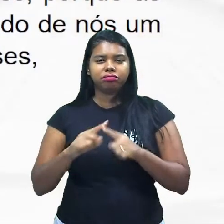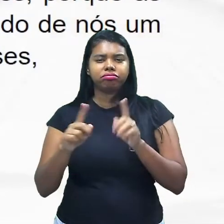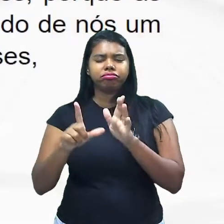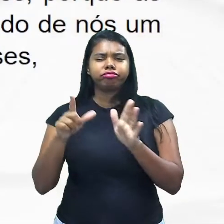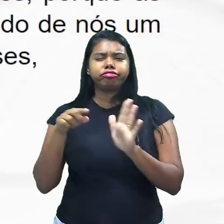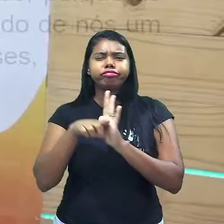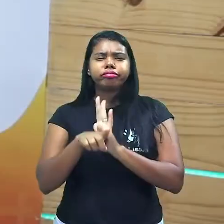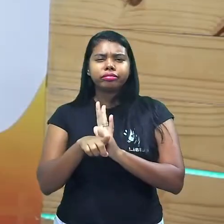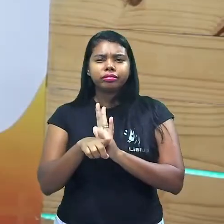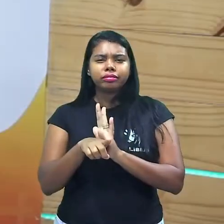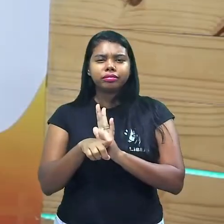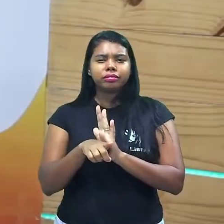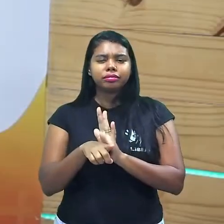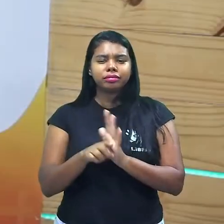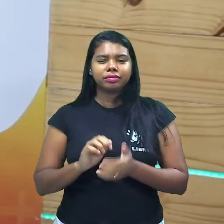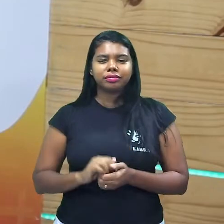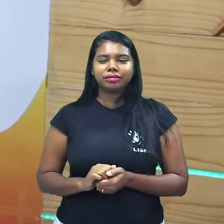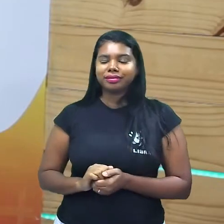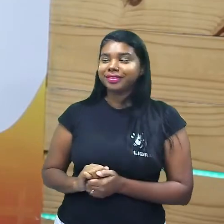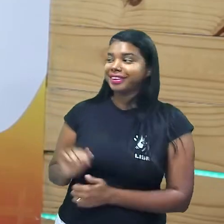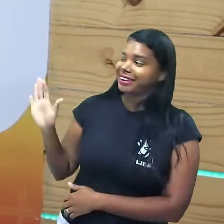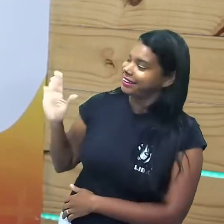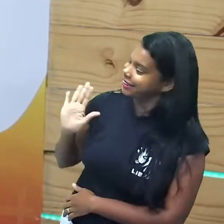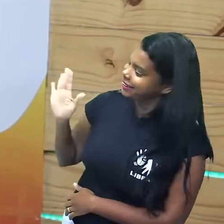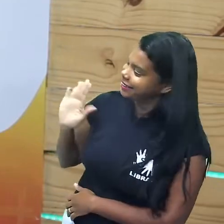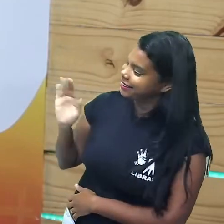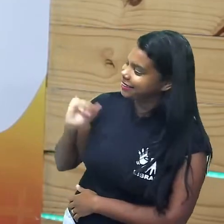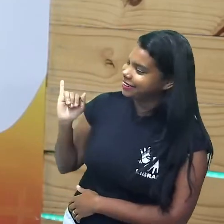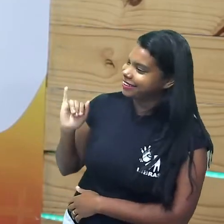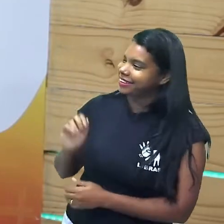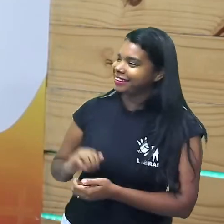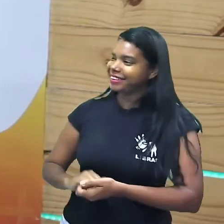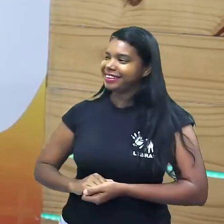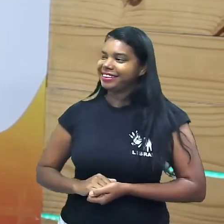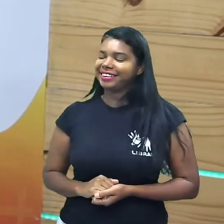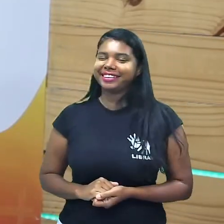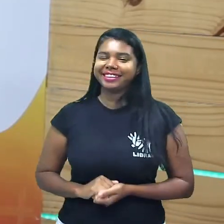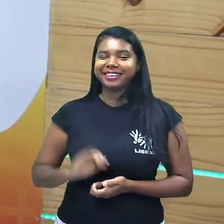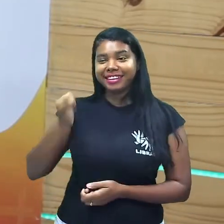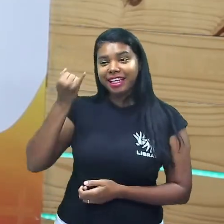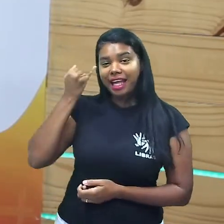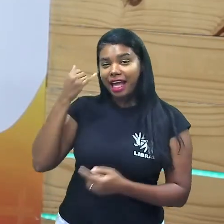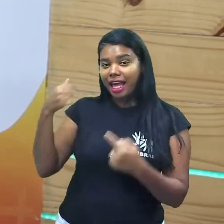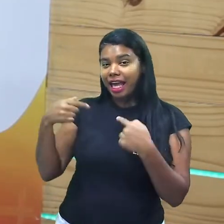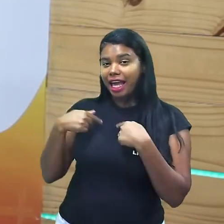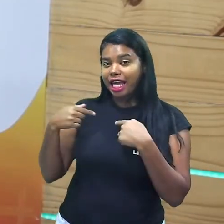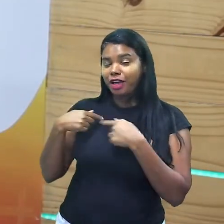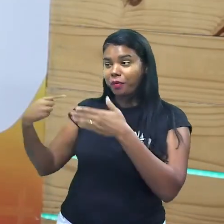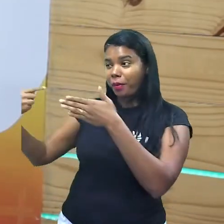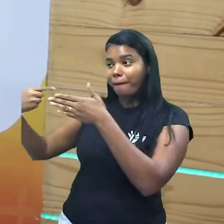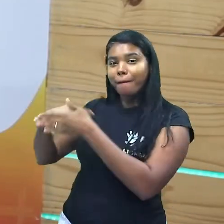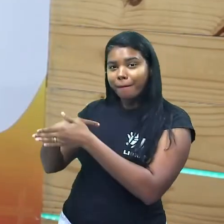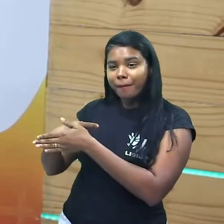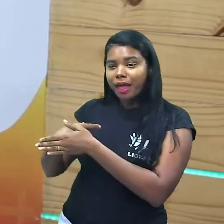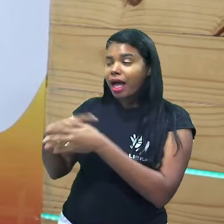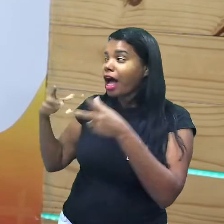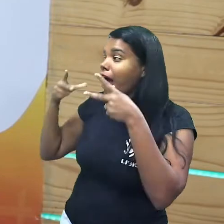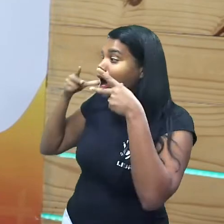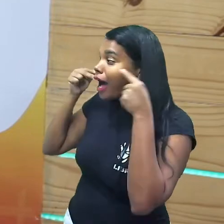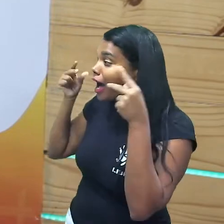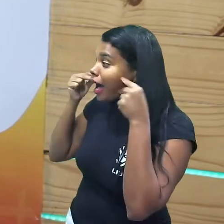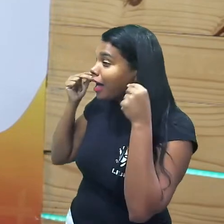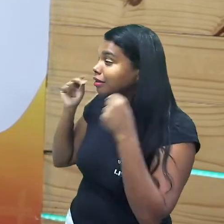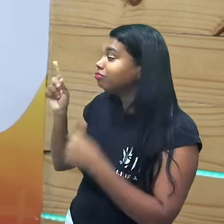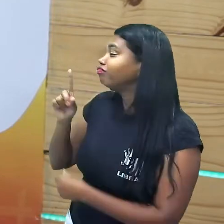fazer uma pergunta aqui a minha amiga Joyce né minha amiga Joyce Joyce você trouxe o gato hoje Joyce,